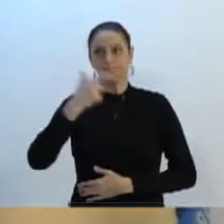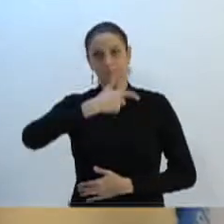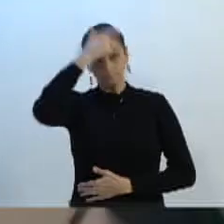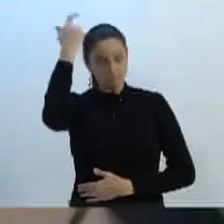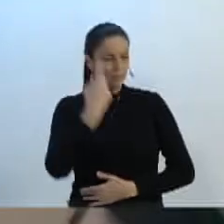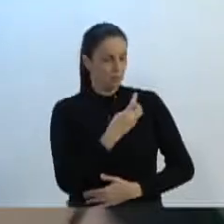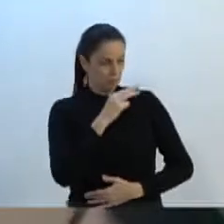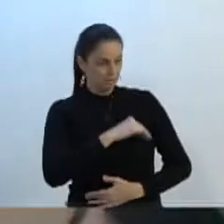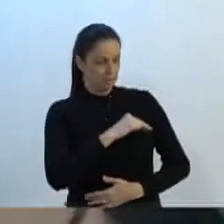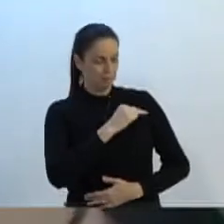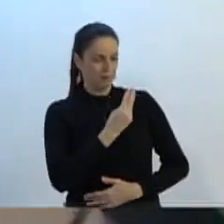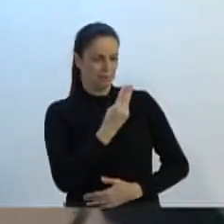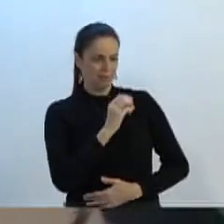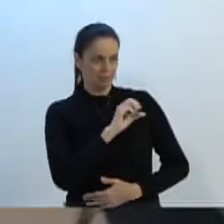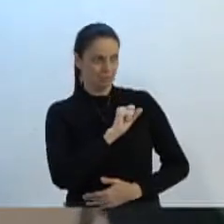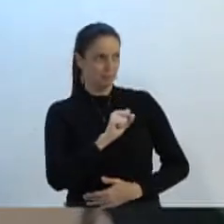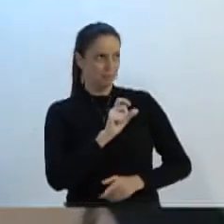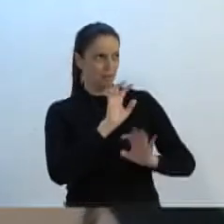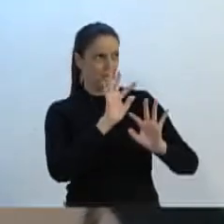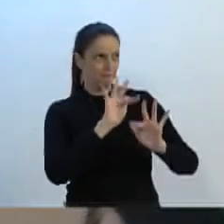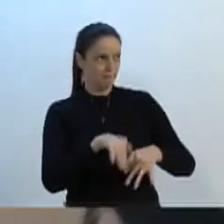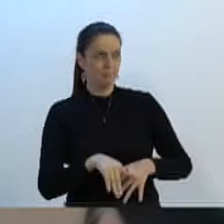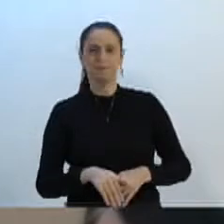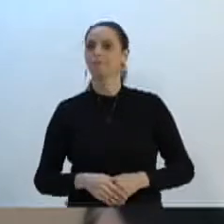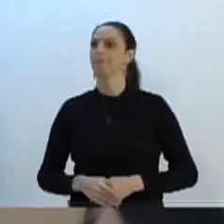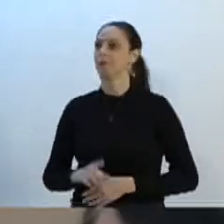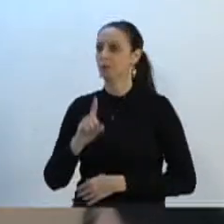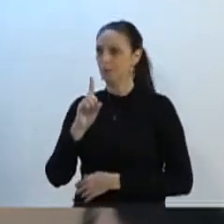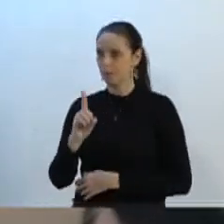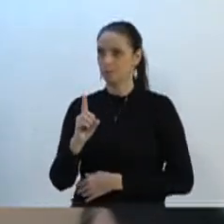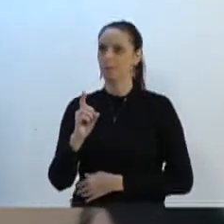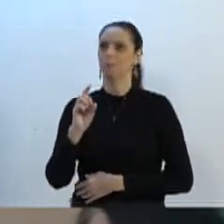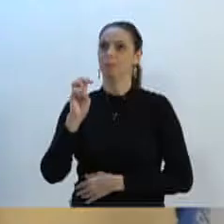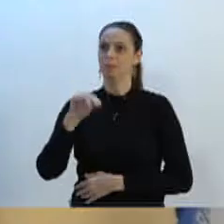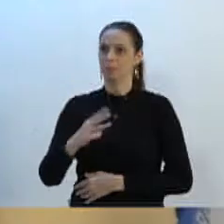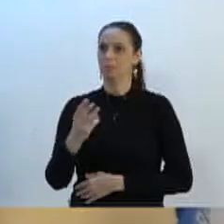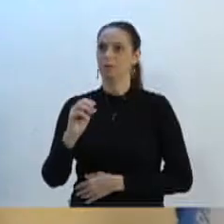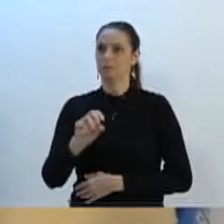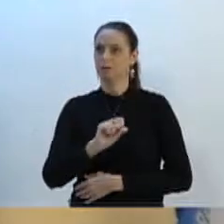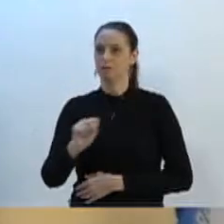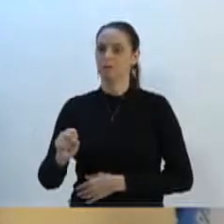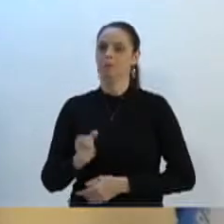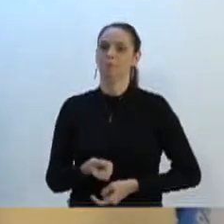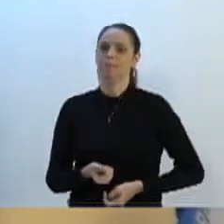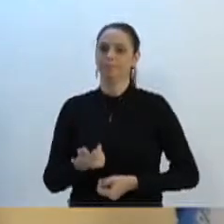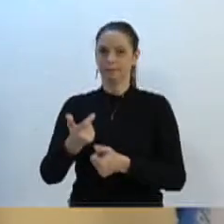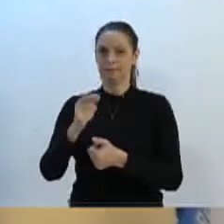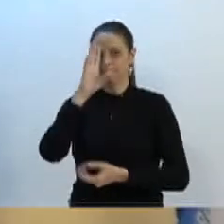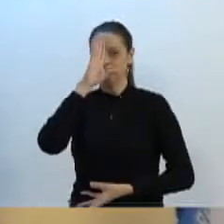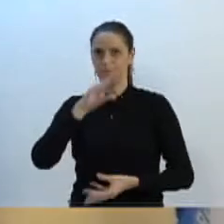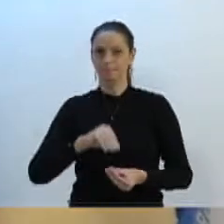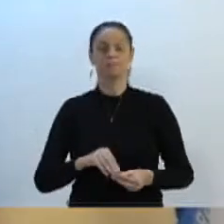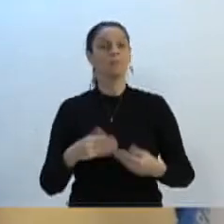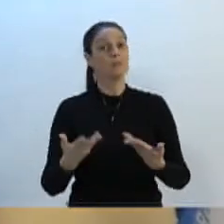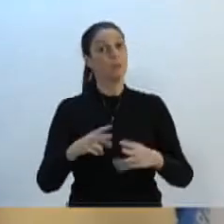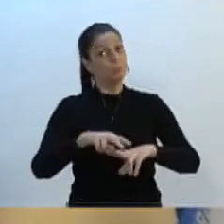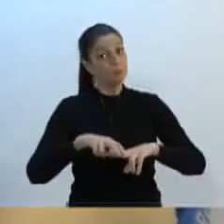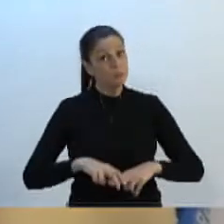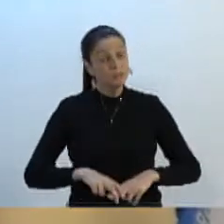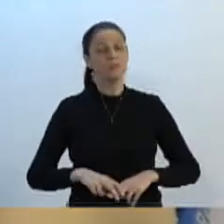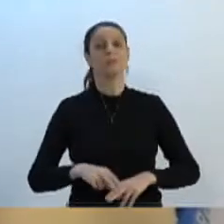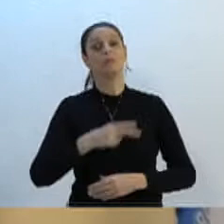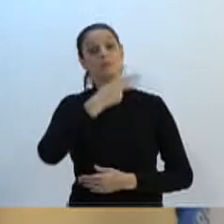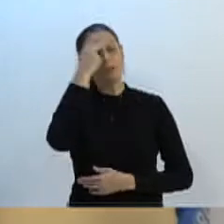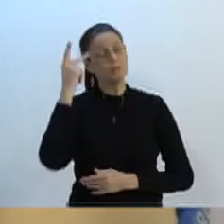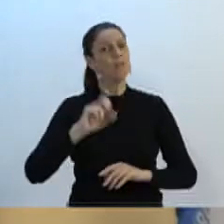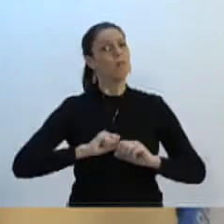minuto e meio para terminar? Mais um minuto e trinta. Muito obrigado. Então, é por isso que causa revolta